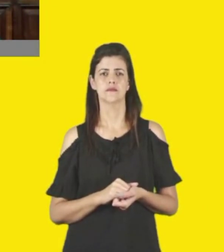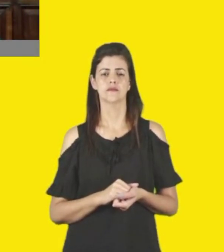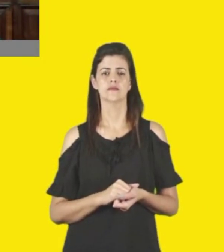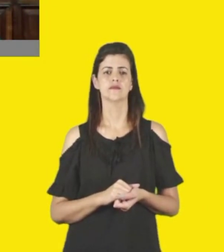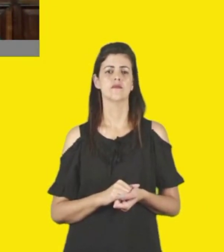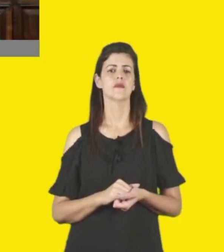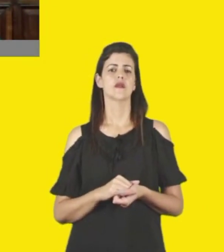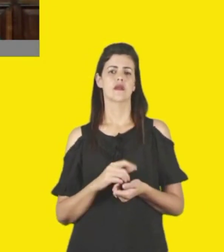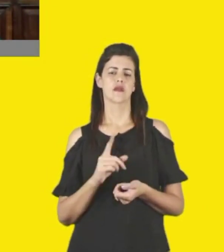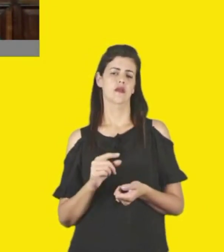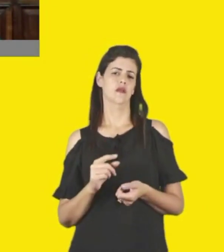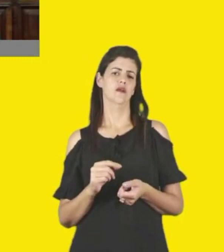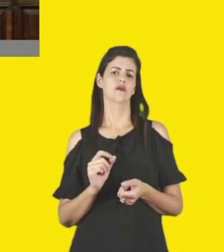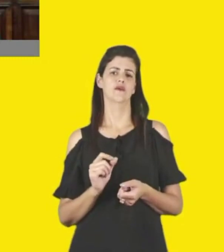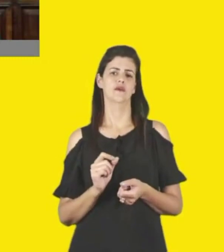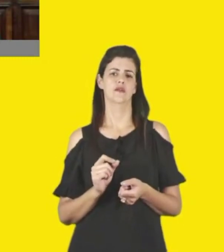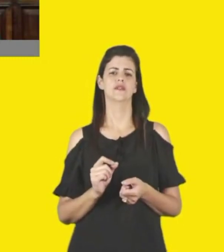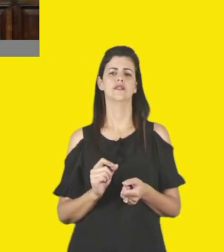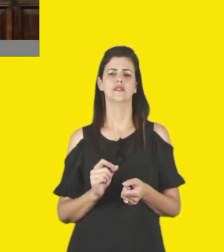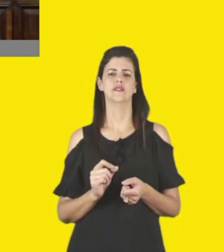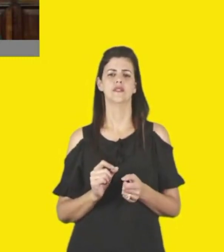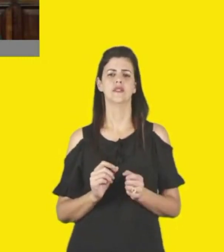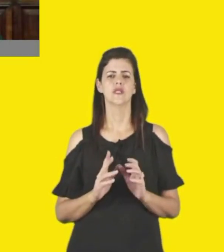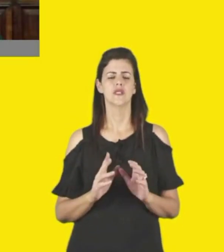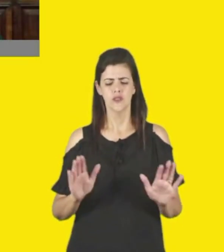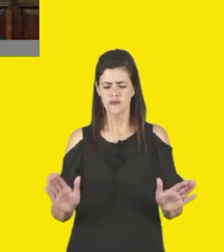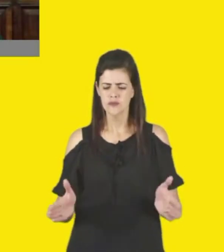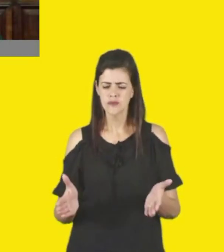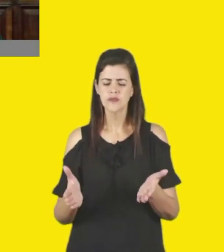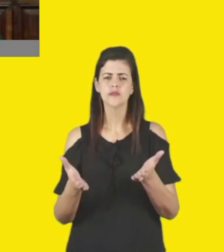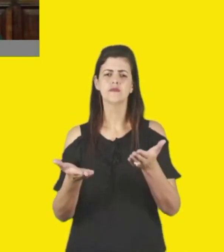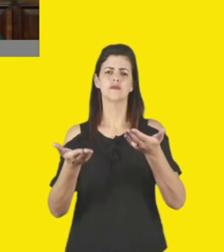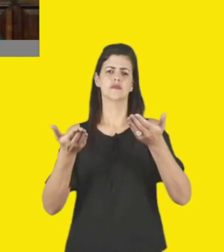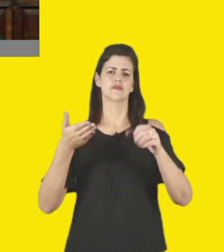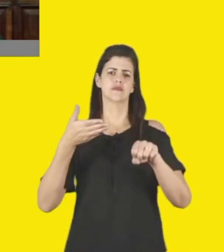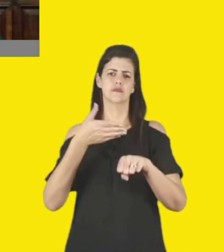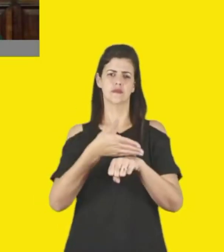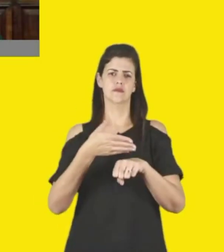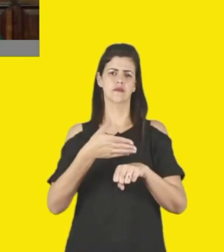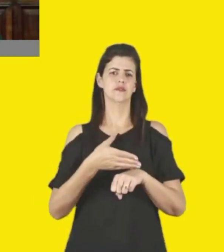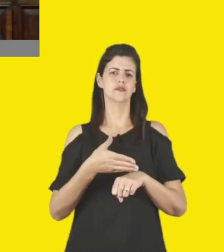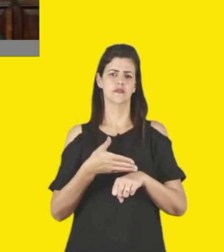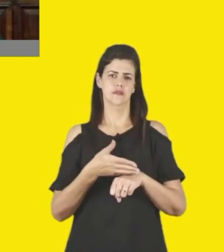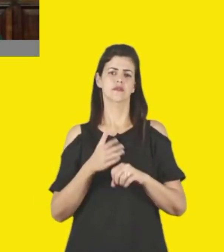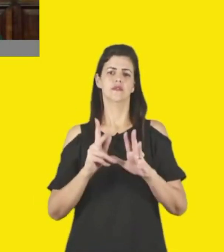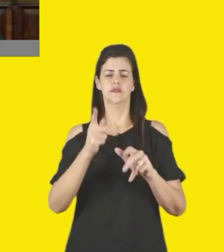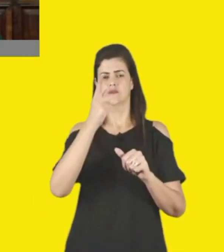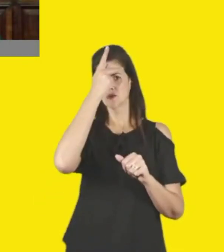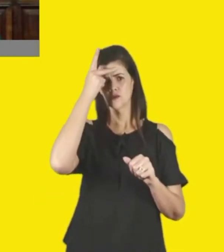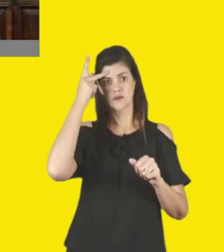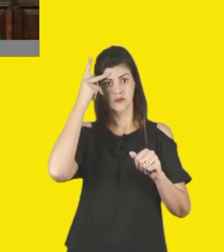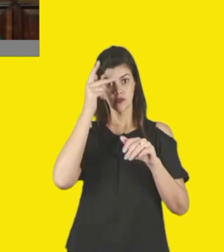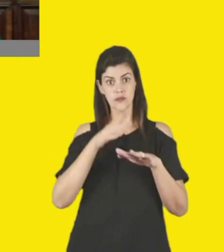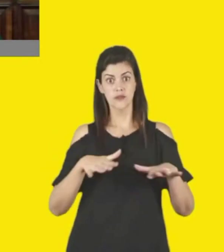visibilidade, né, mas estimularmos a participação, mas também acho que